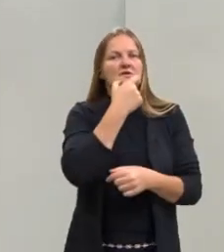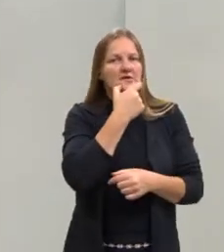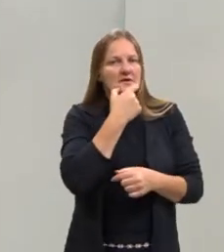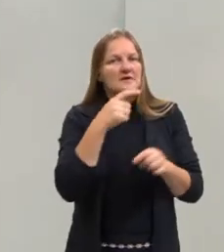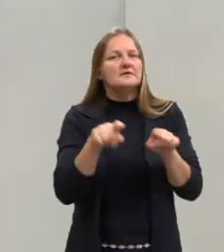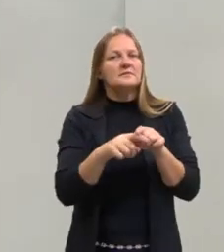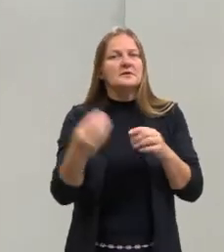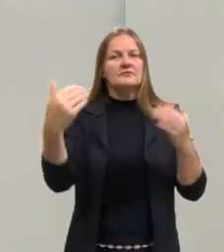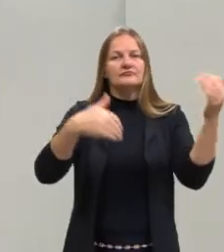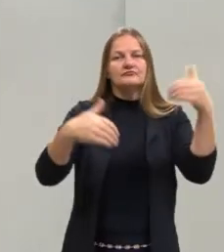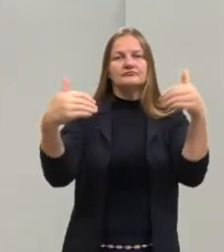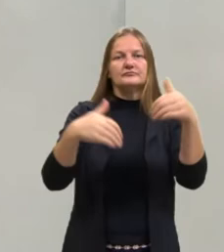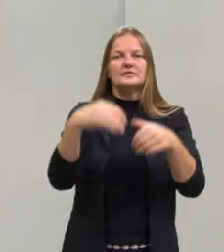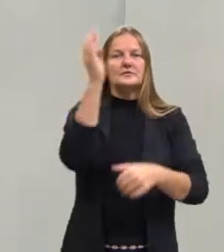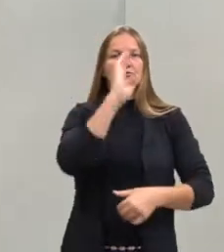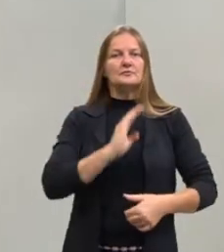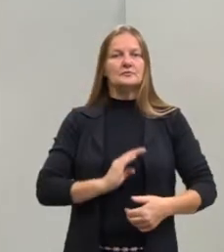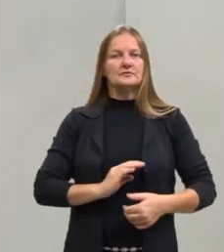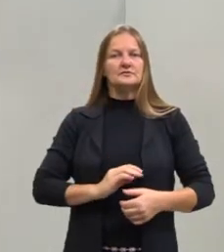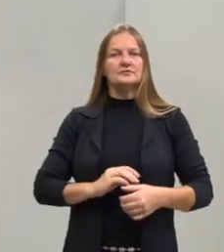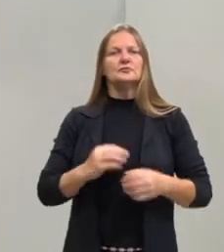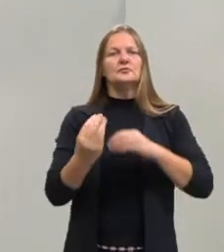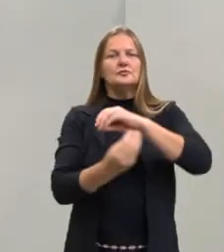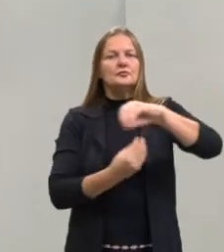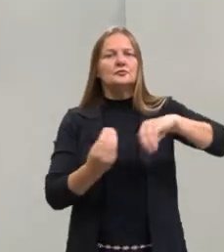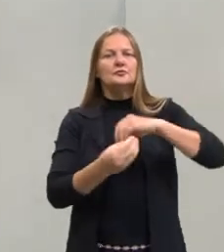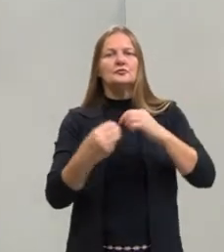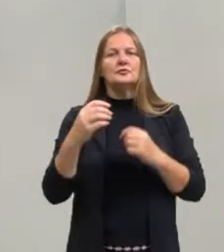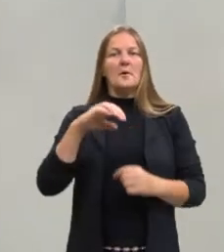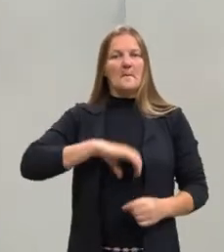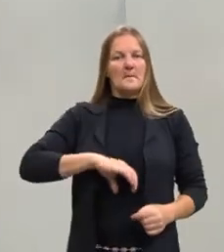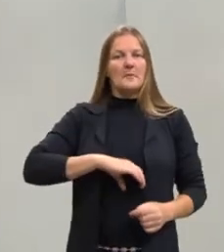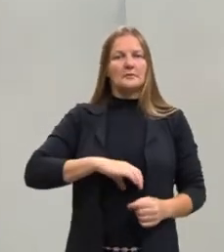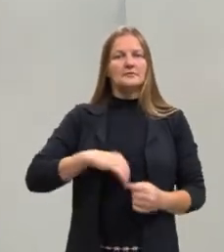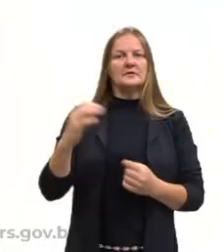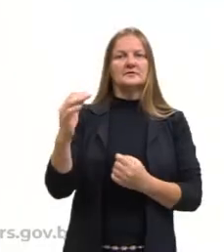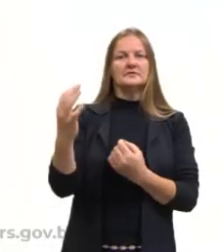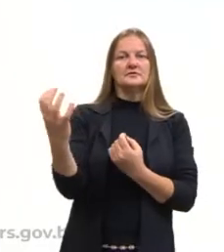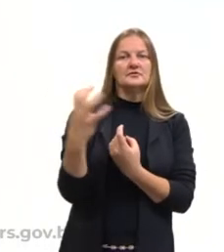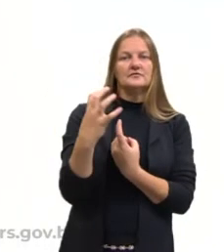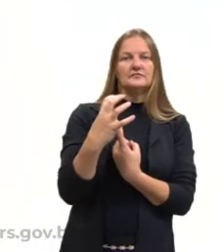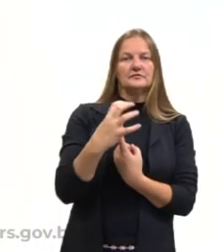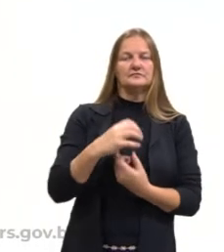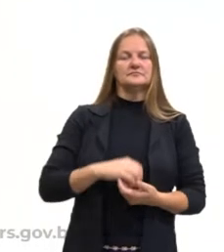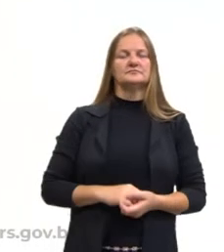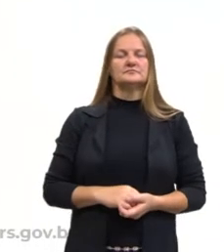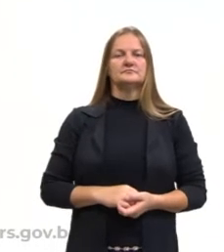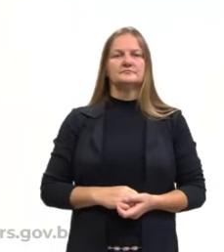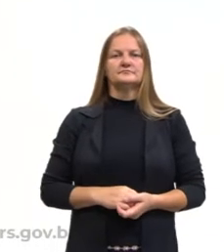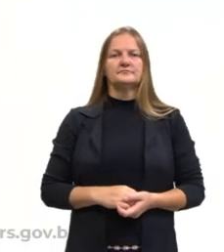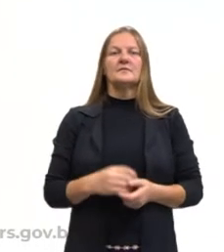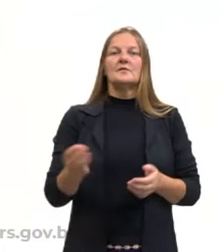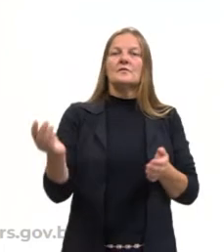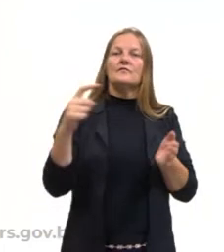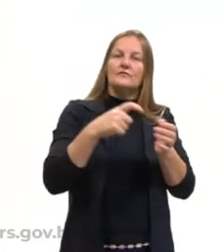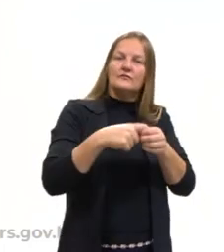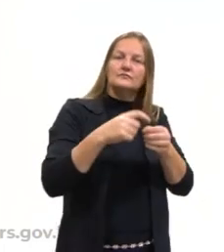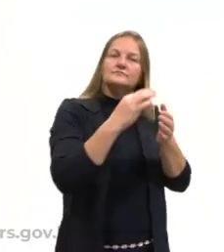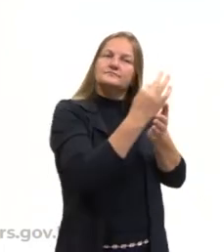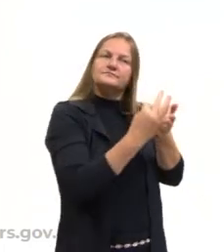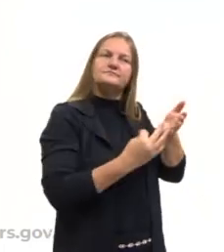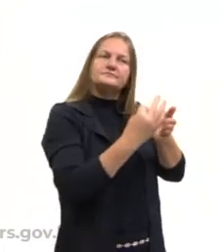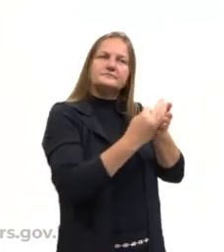partes do Brasil. Então, o português brasileiro sofrendo toda essa influência. Voltando ao texto. Então,